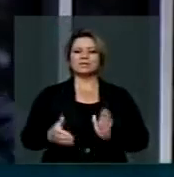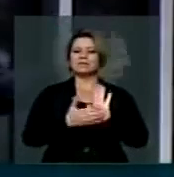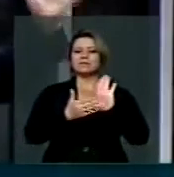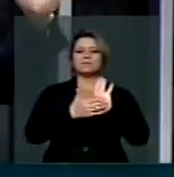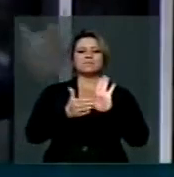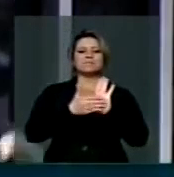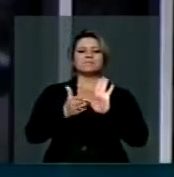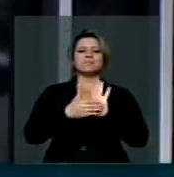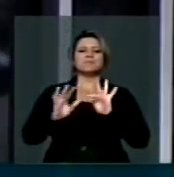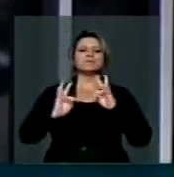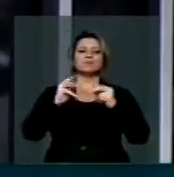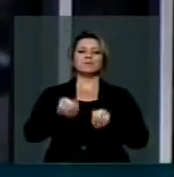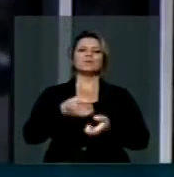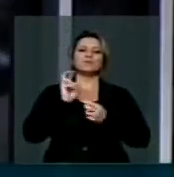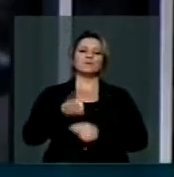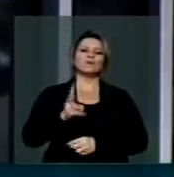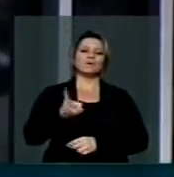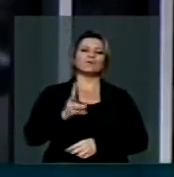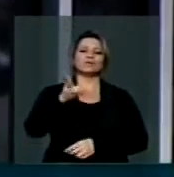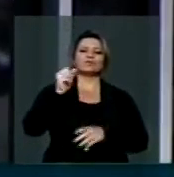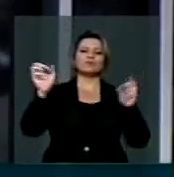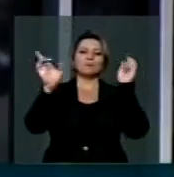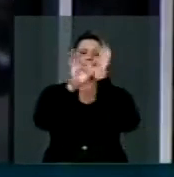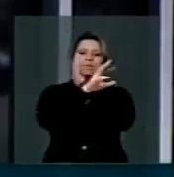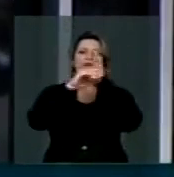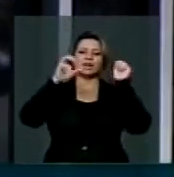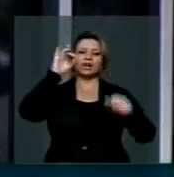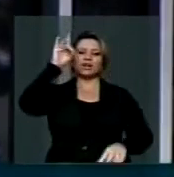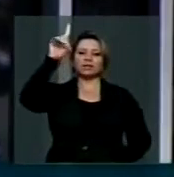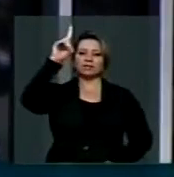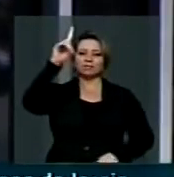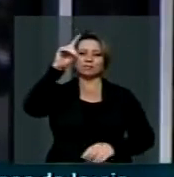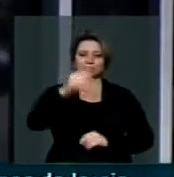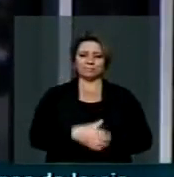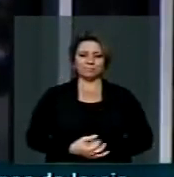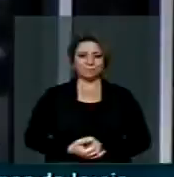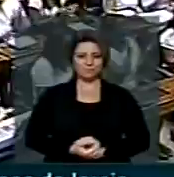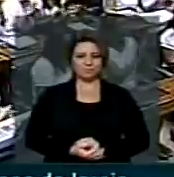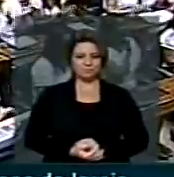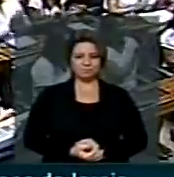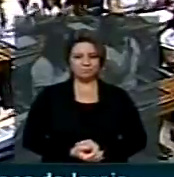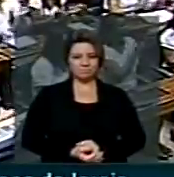a todos, que esse trabalho continue sendo feito para a glória de Deus. Muito obrigado.